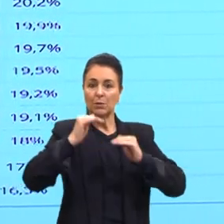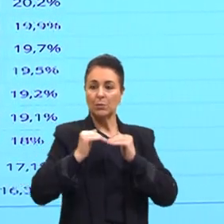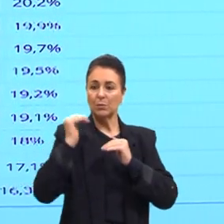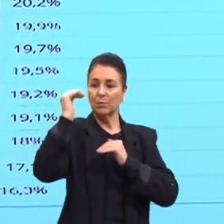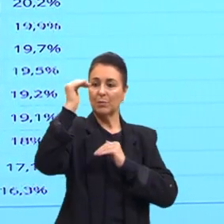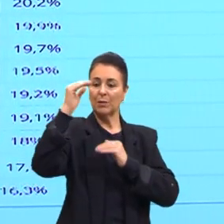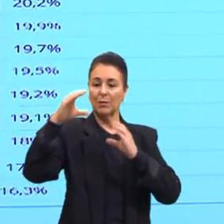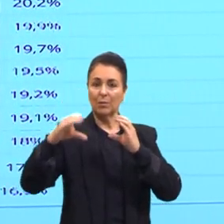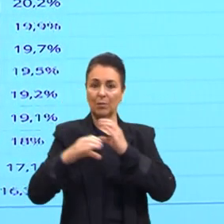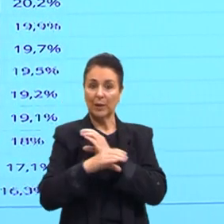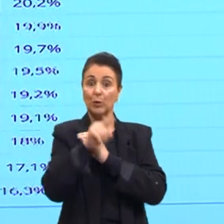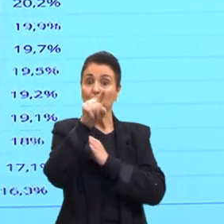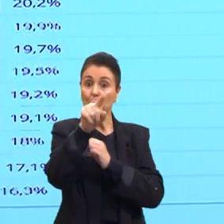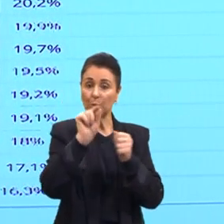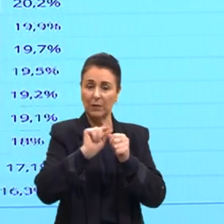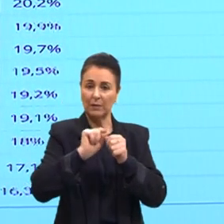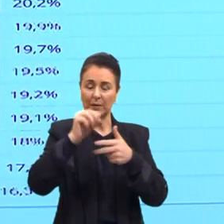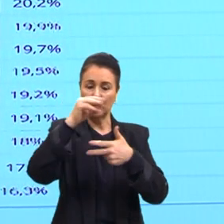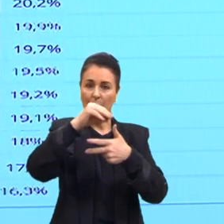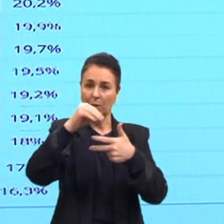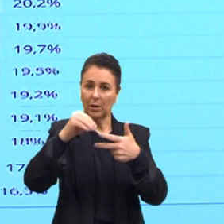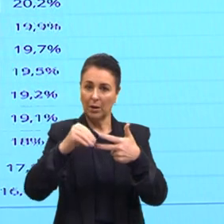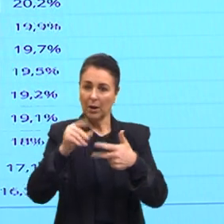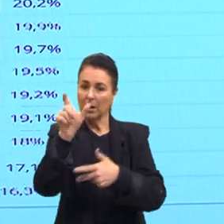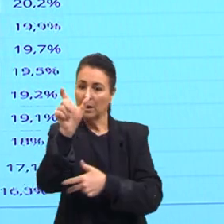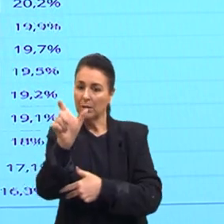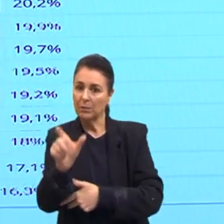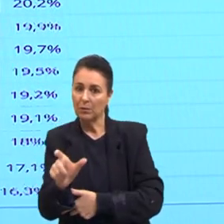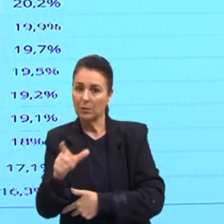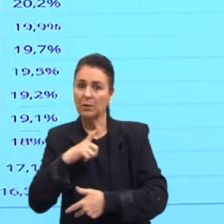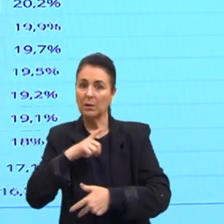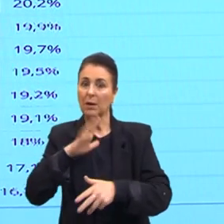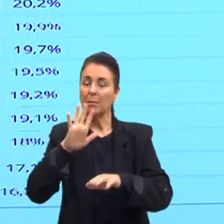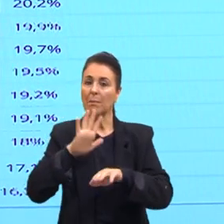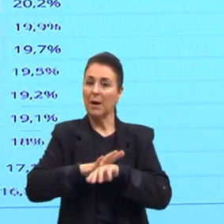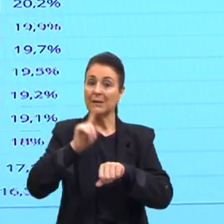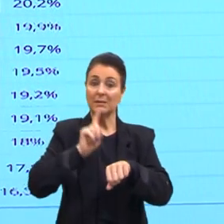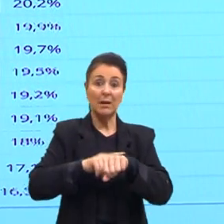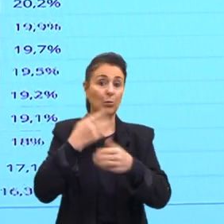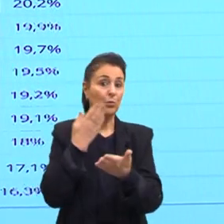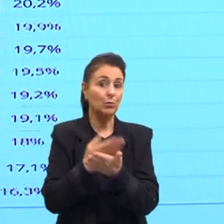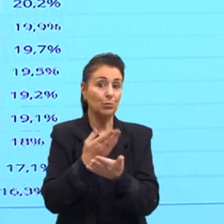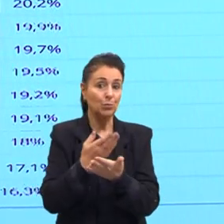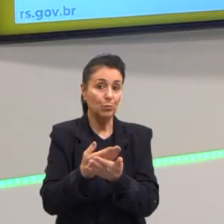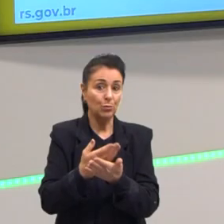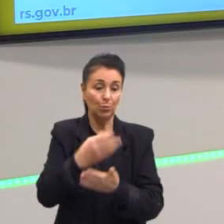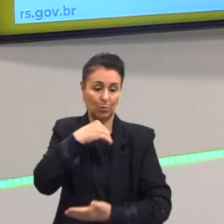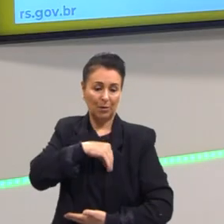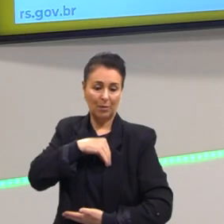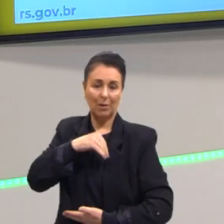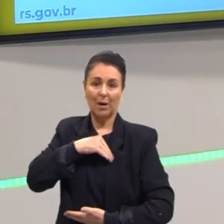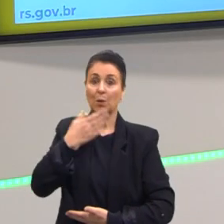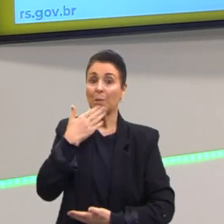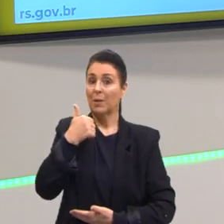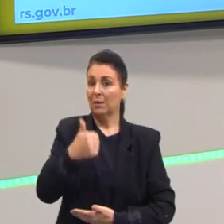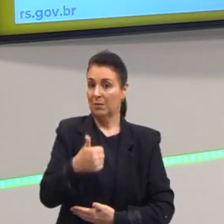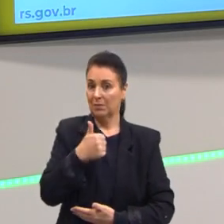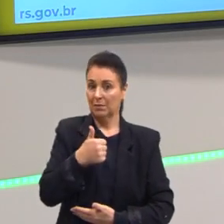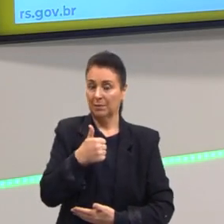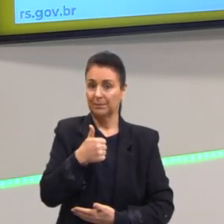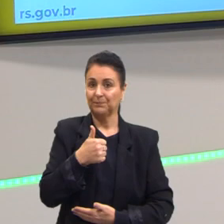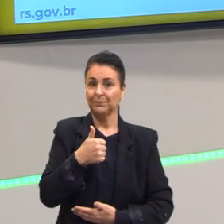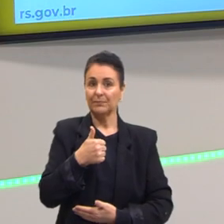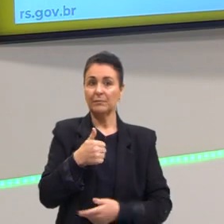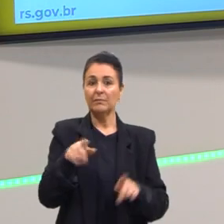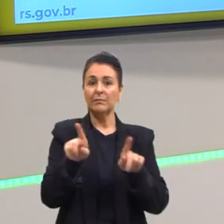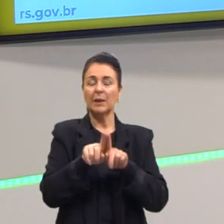vai estar entrando no Enem. As pessoas com maior escolaridade no Brasil têm uma renda muito maior. Eu trago aqui